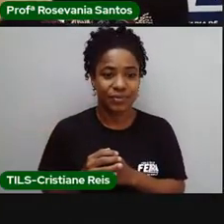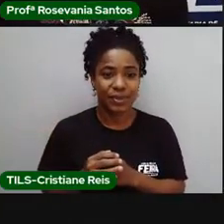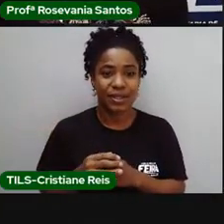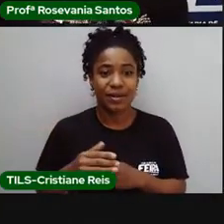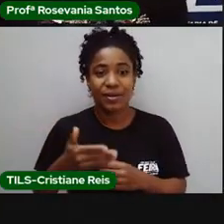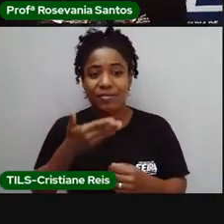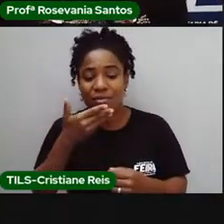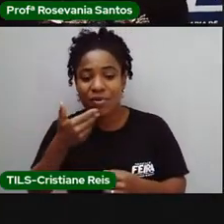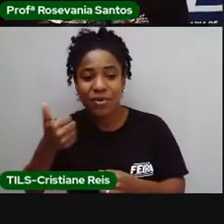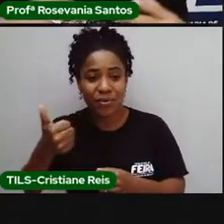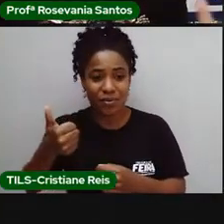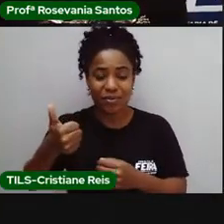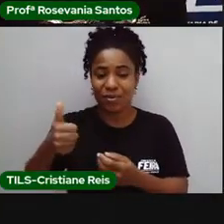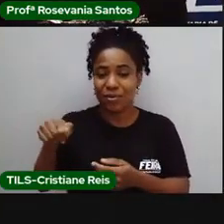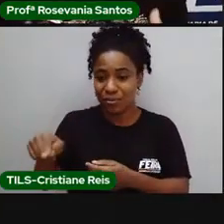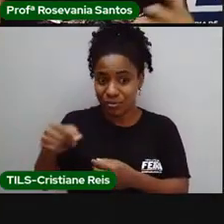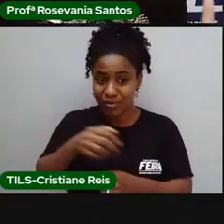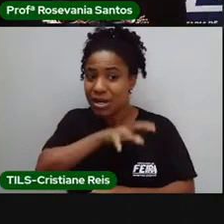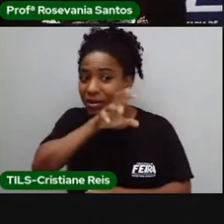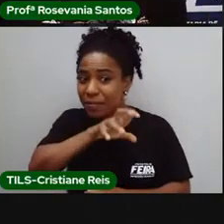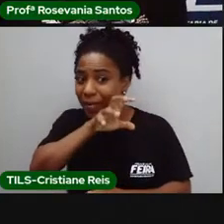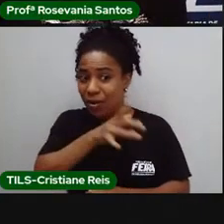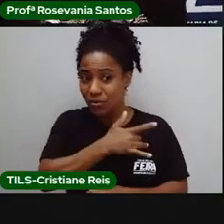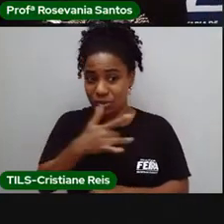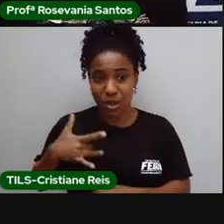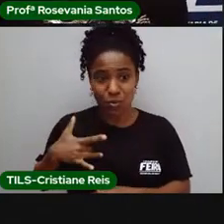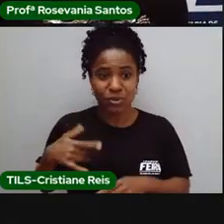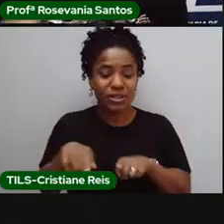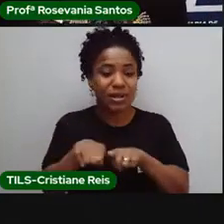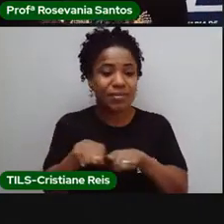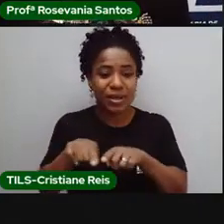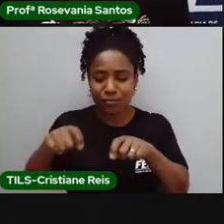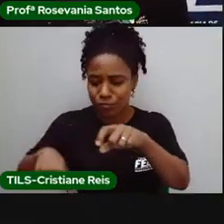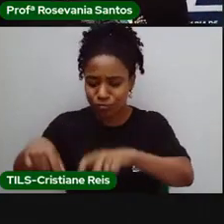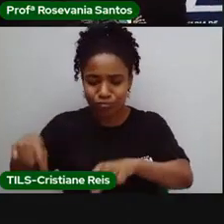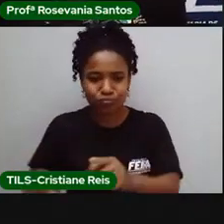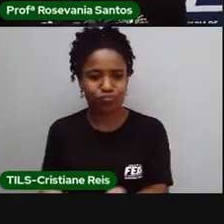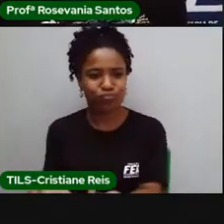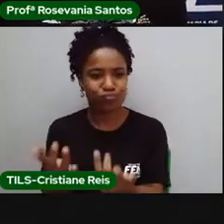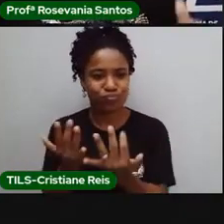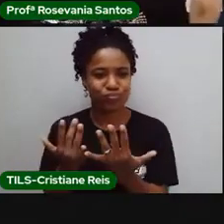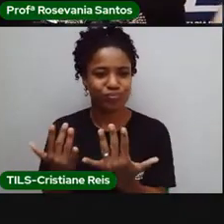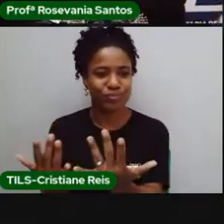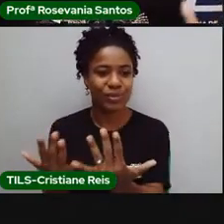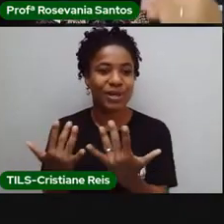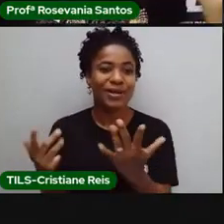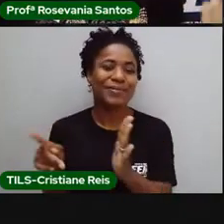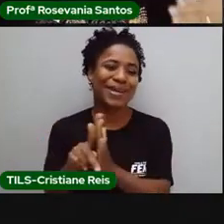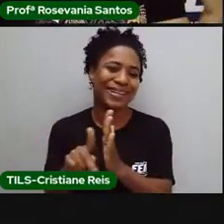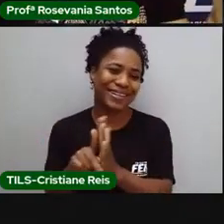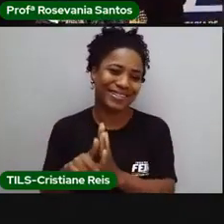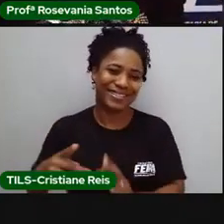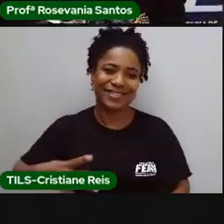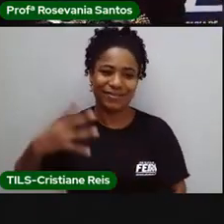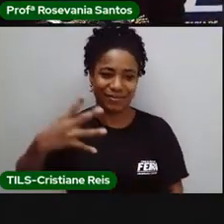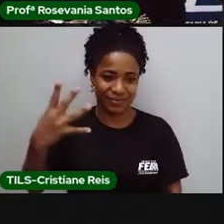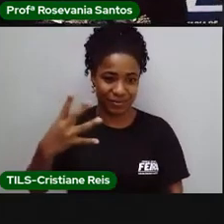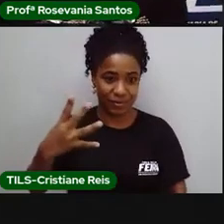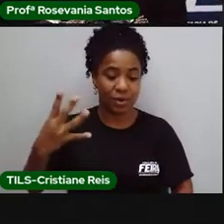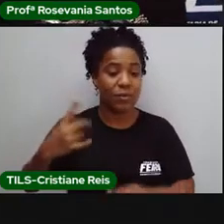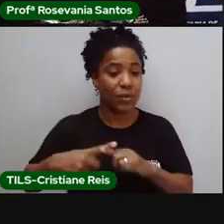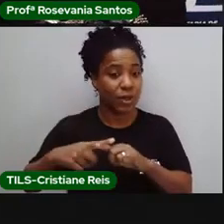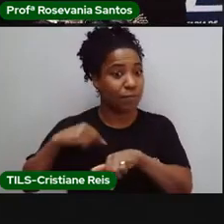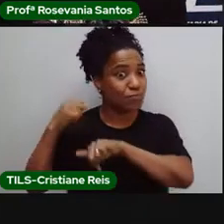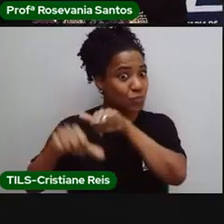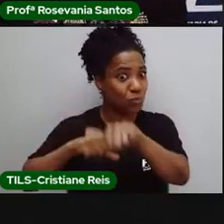o melhoramento das mudas, uma série de coisas não, a tecnologia, tudo isso aí entra nesse setor. Porque a gente mudou essa forma de ver